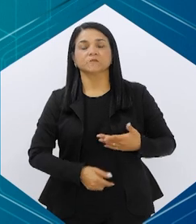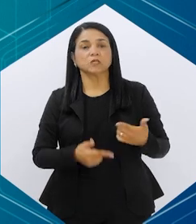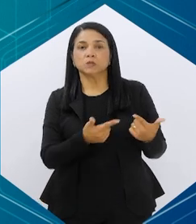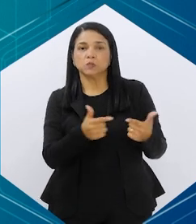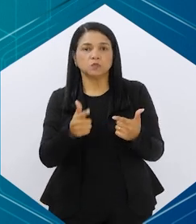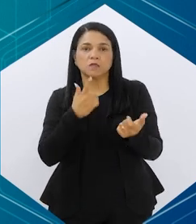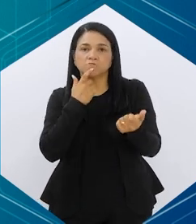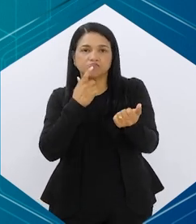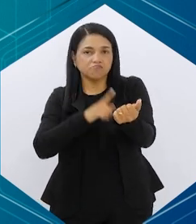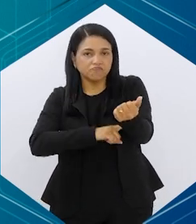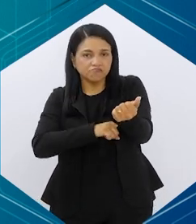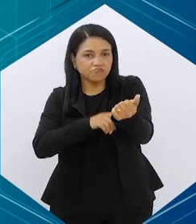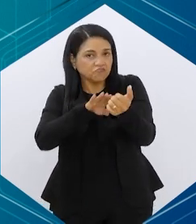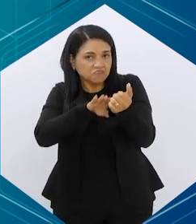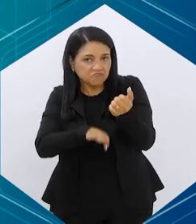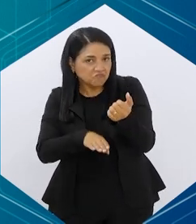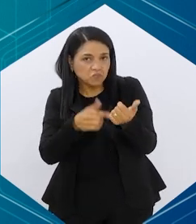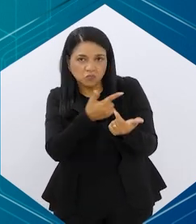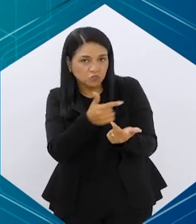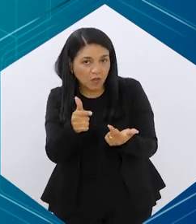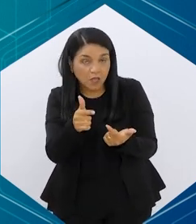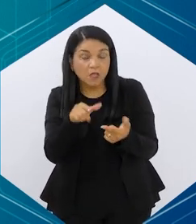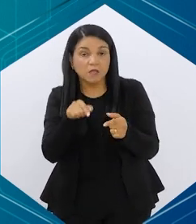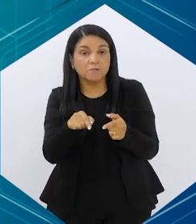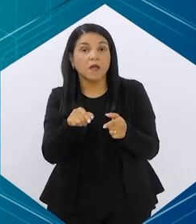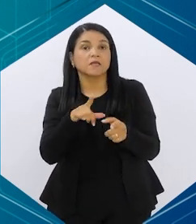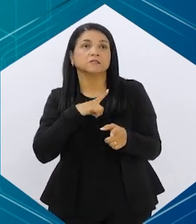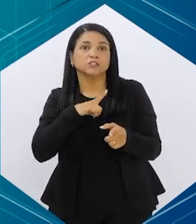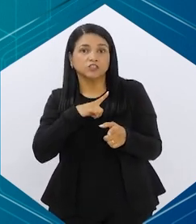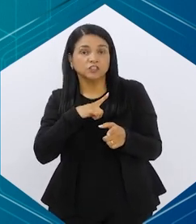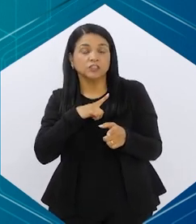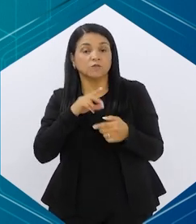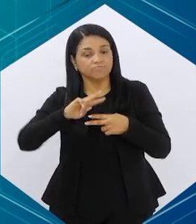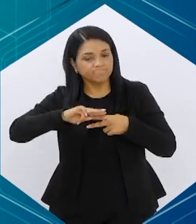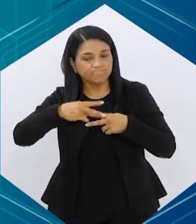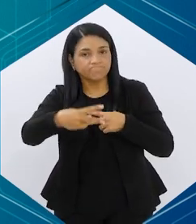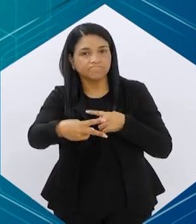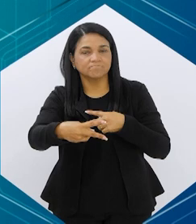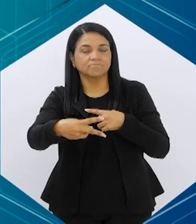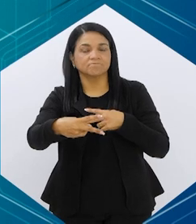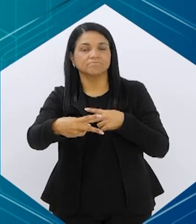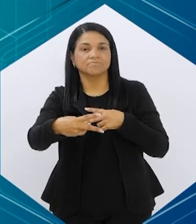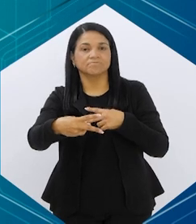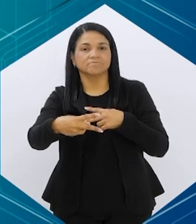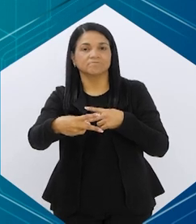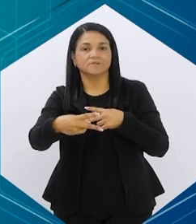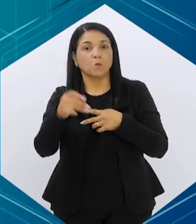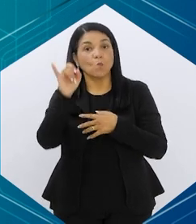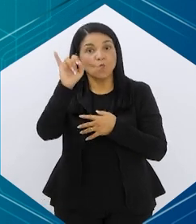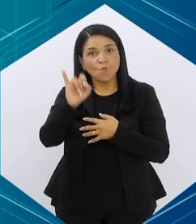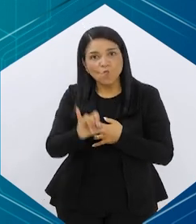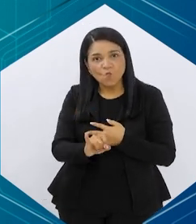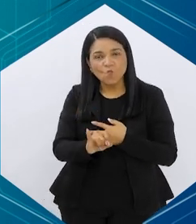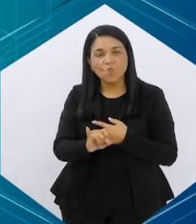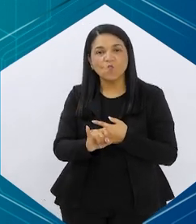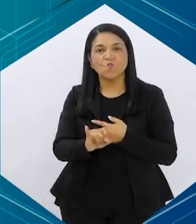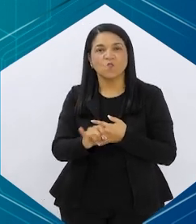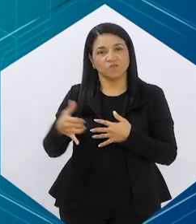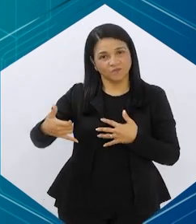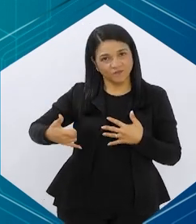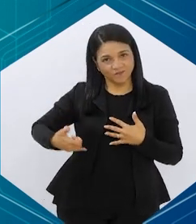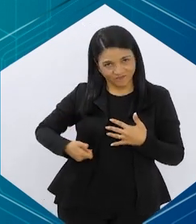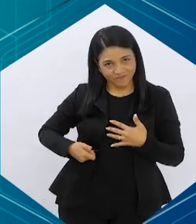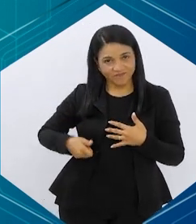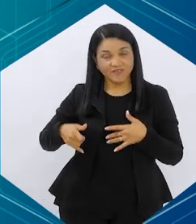causam hipoglicemia, mas, além disso, tinha como efeito colateral a perder peso, que na